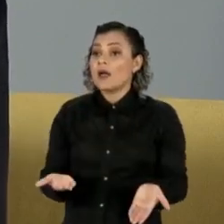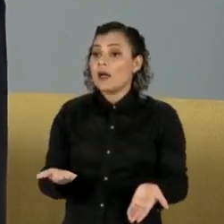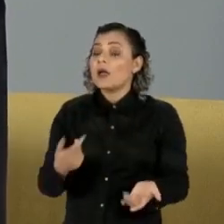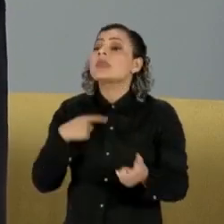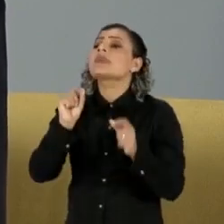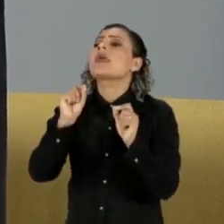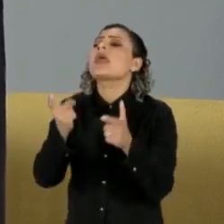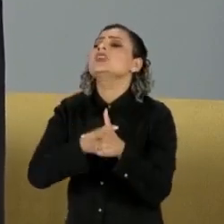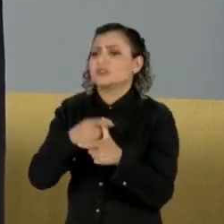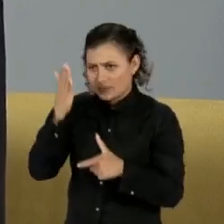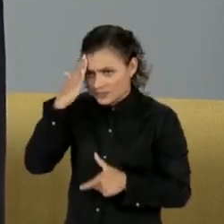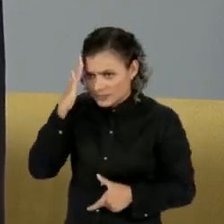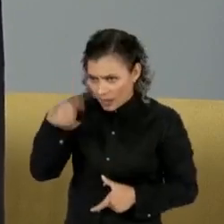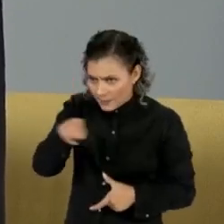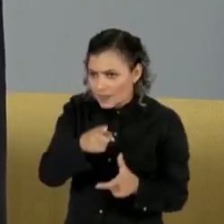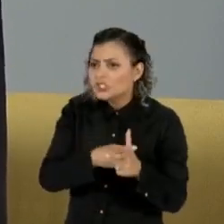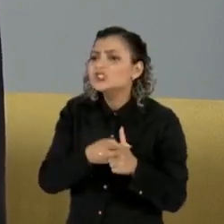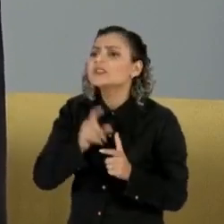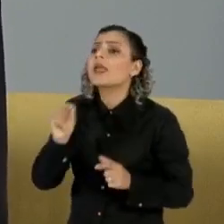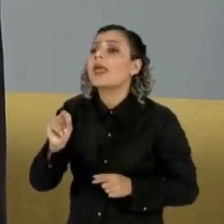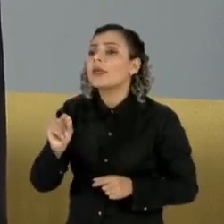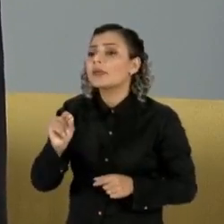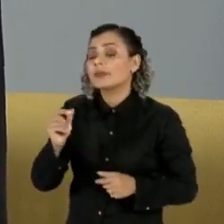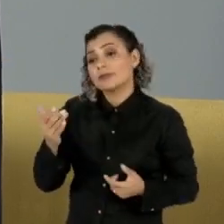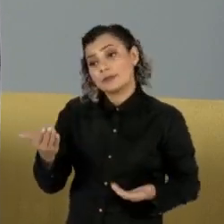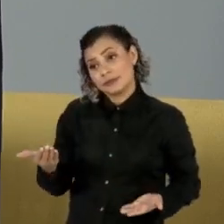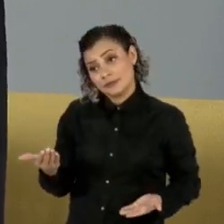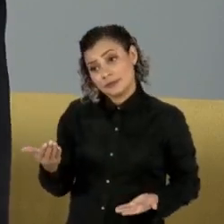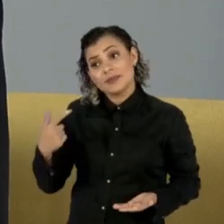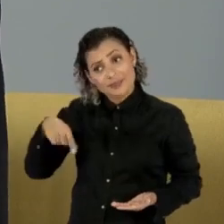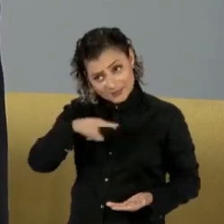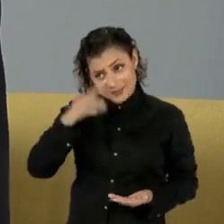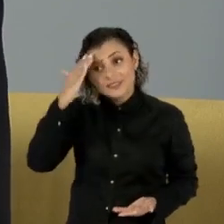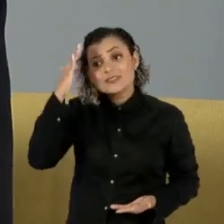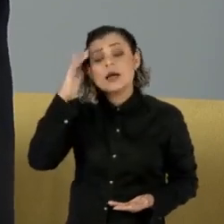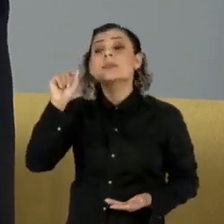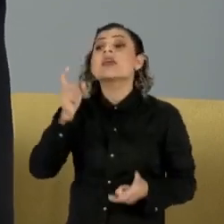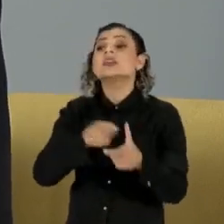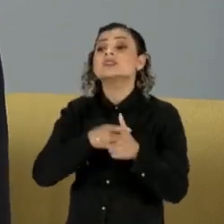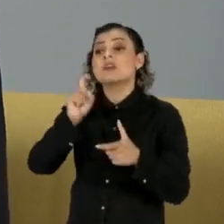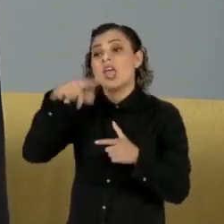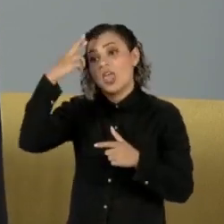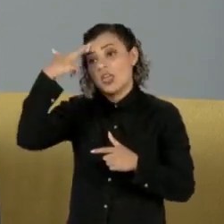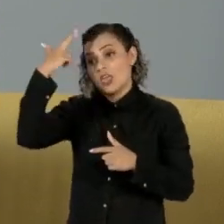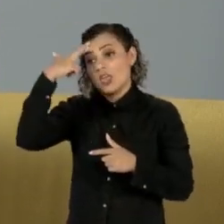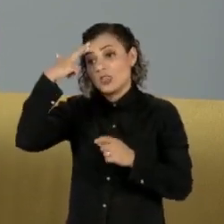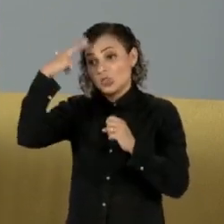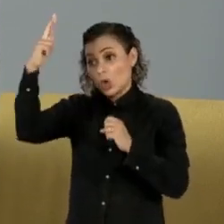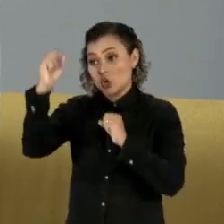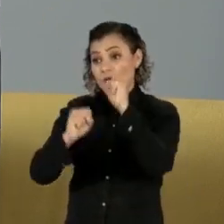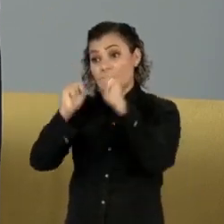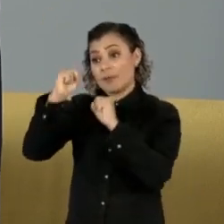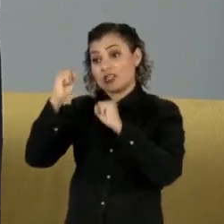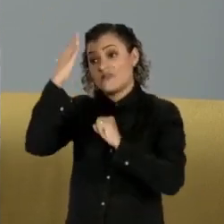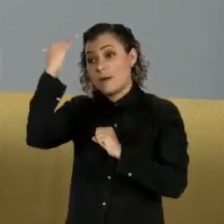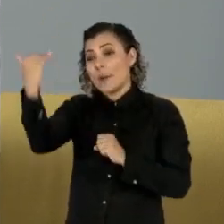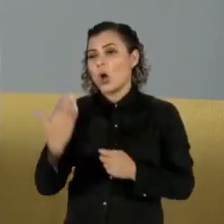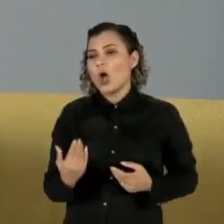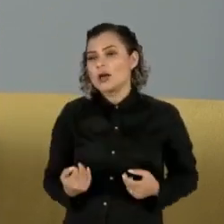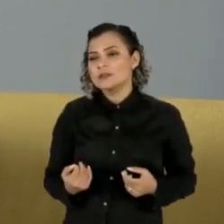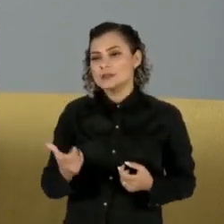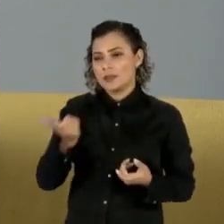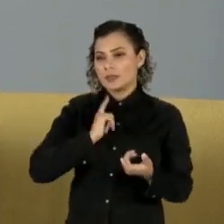devedores das contribuições previdenciárias. E a gente sabe quem são, são as grandes empresas, as grandes instituições